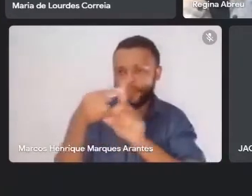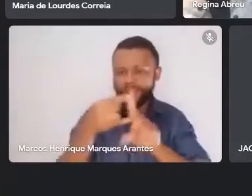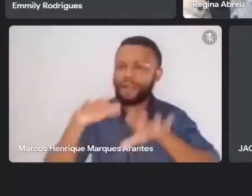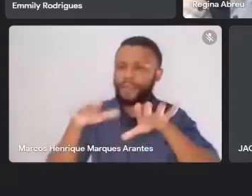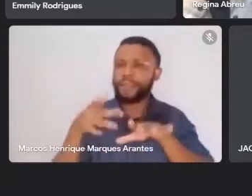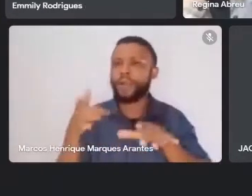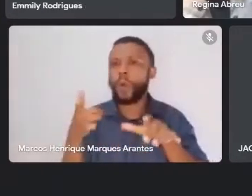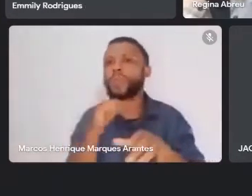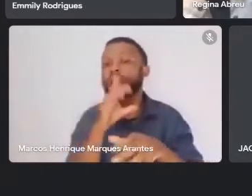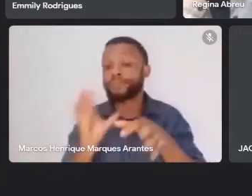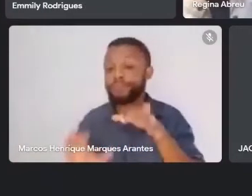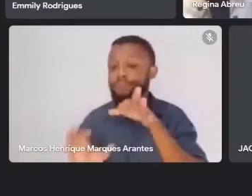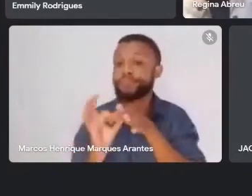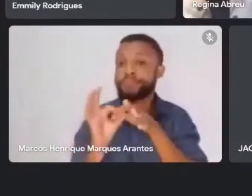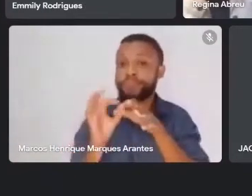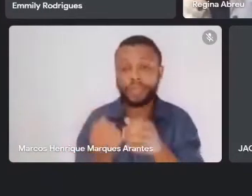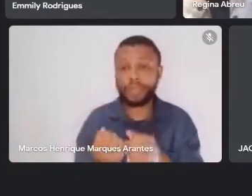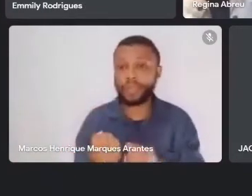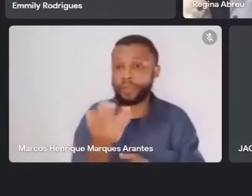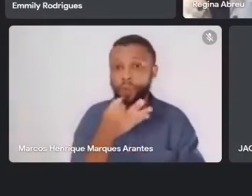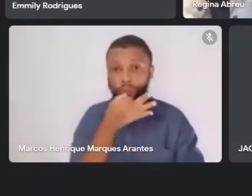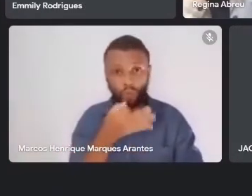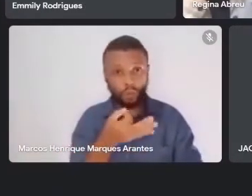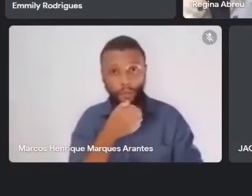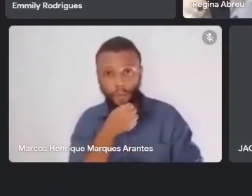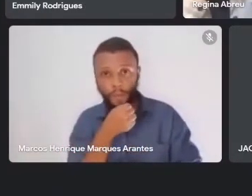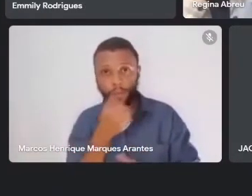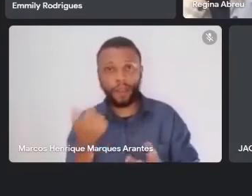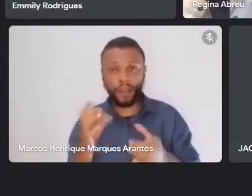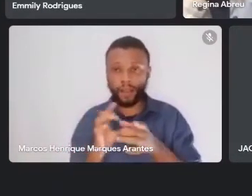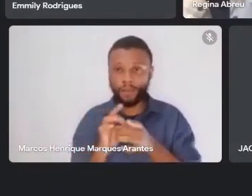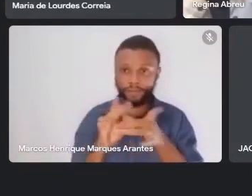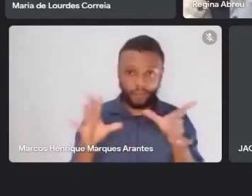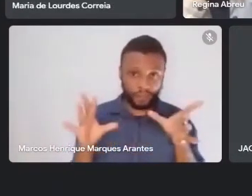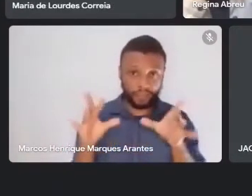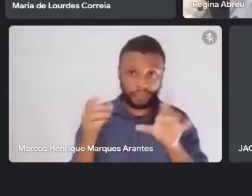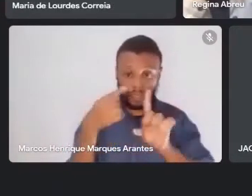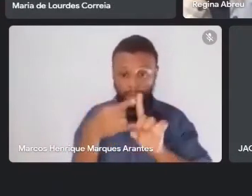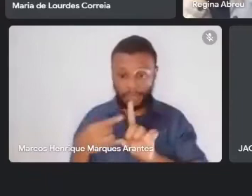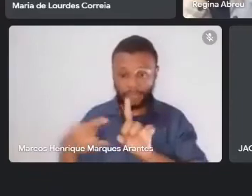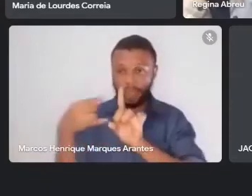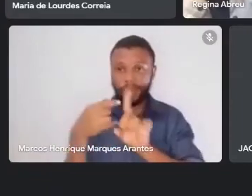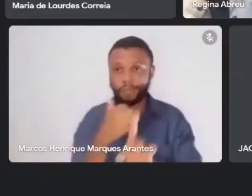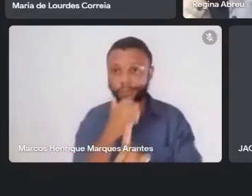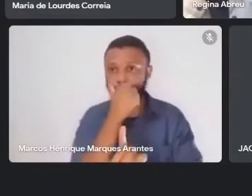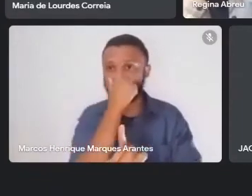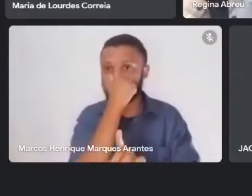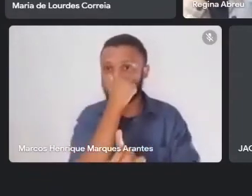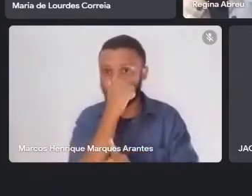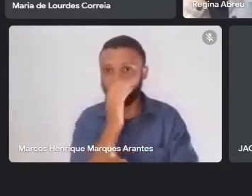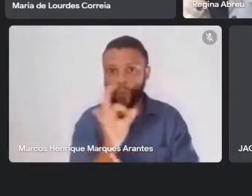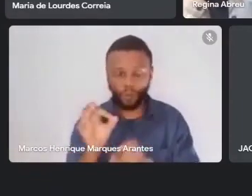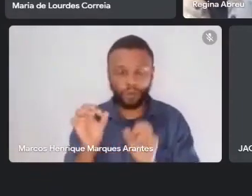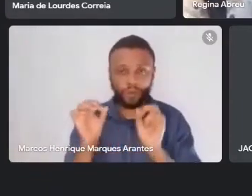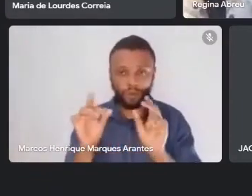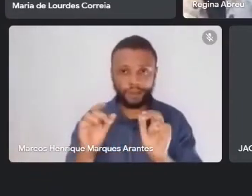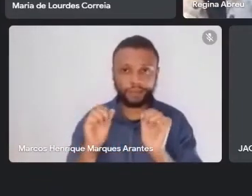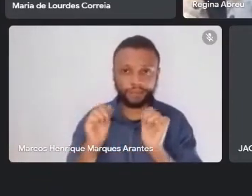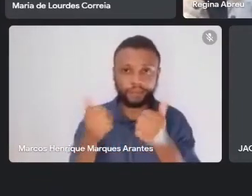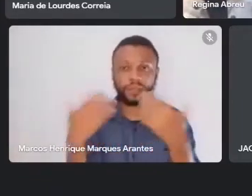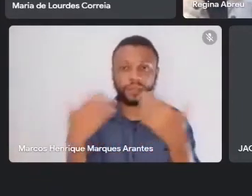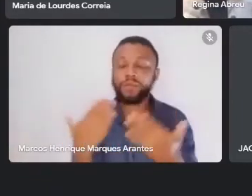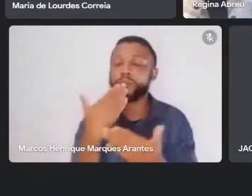Se você quiser sair e voltar, pode ficar à vontade que a sala não está lotada, para testar teu som de novo. Então, vou pedir ao professor